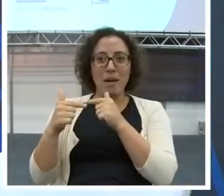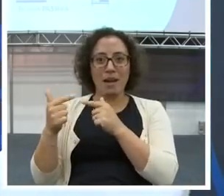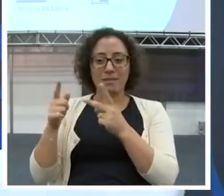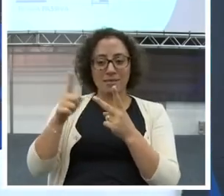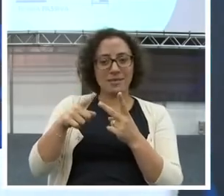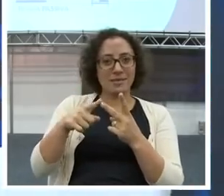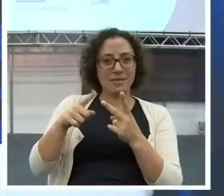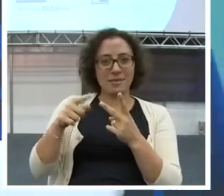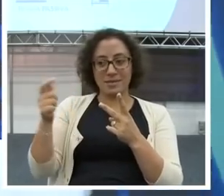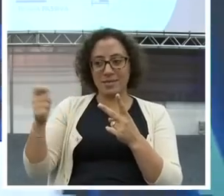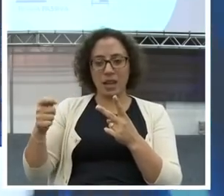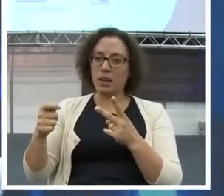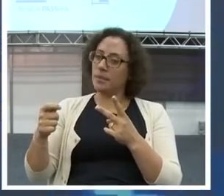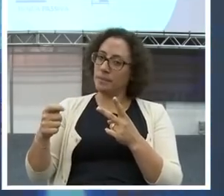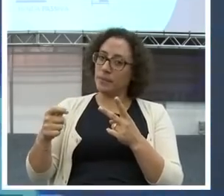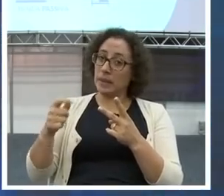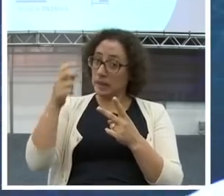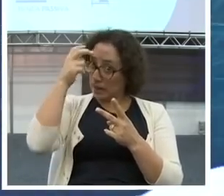investimentos.